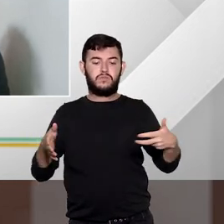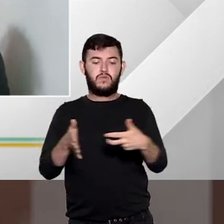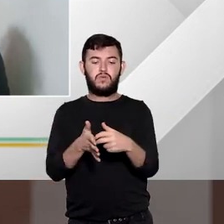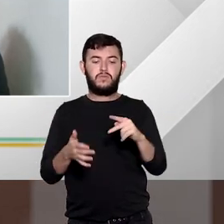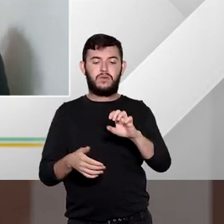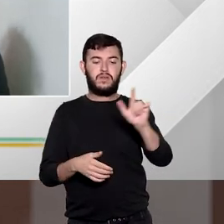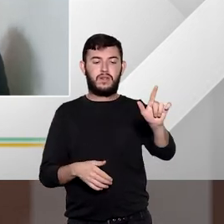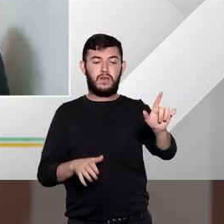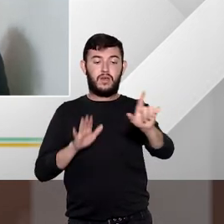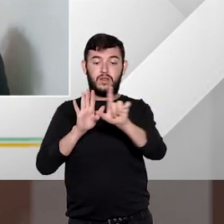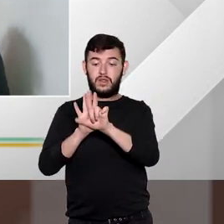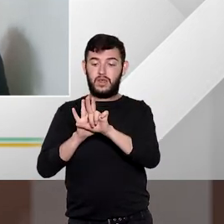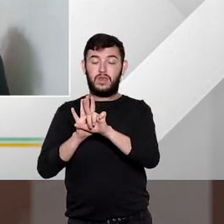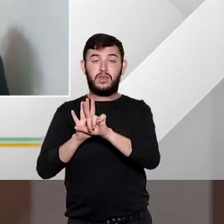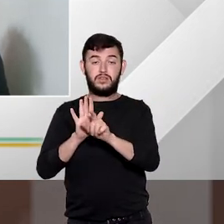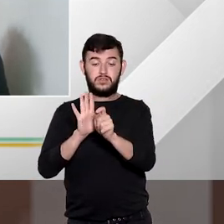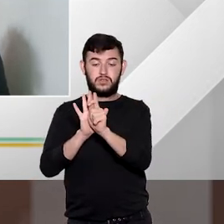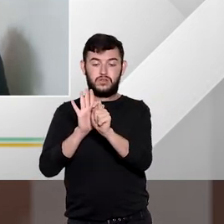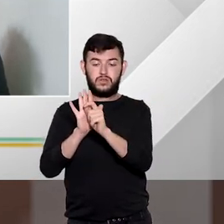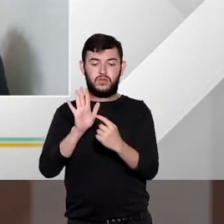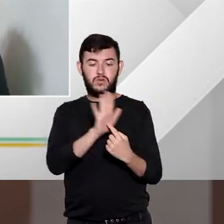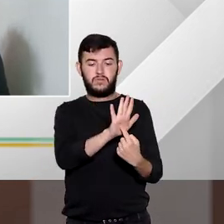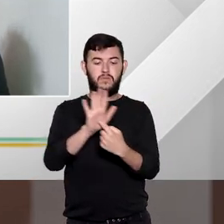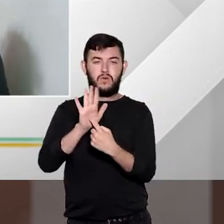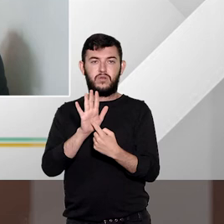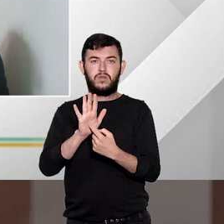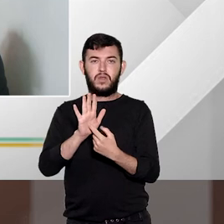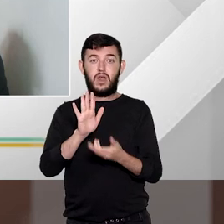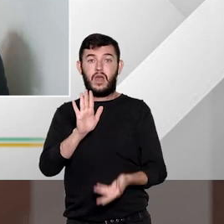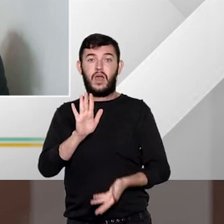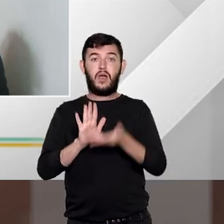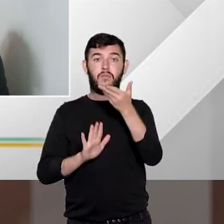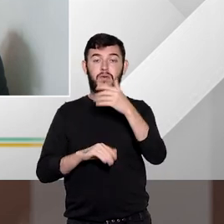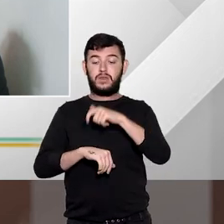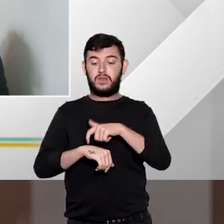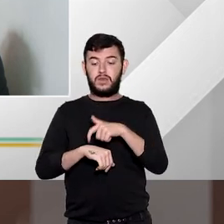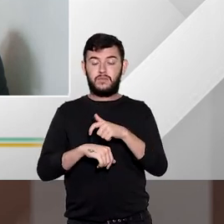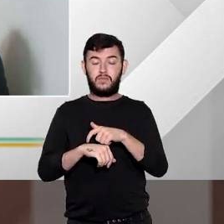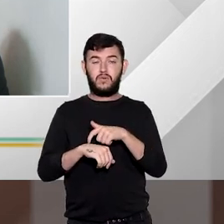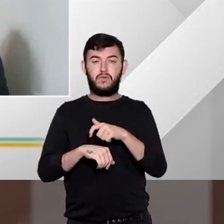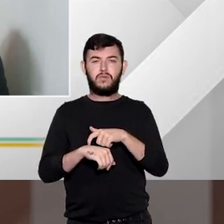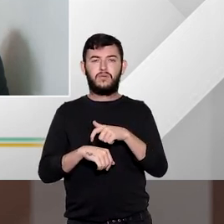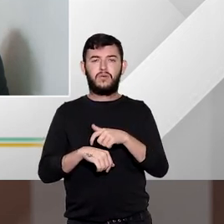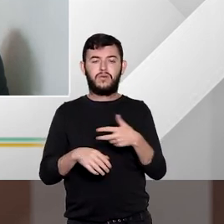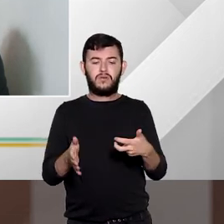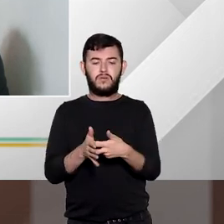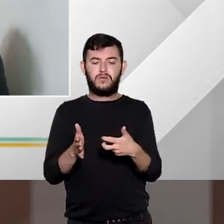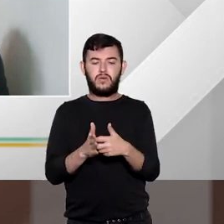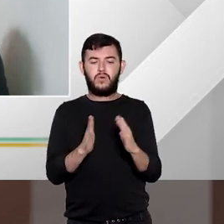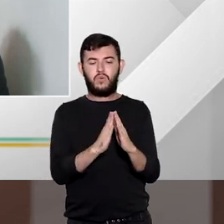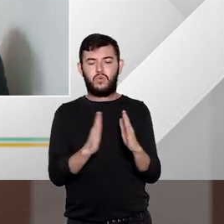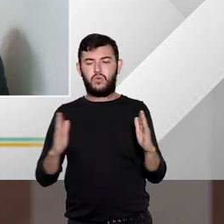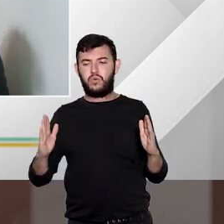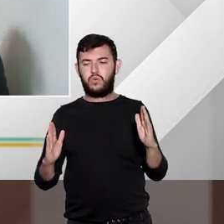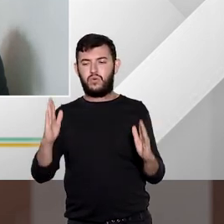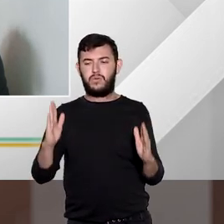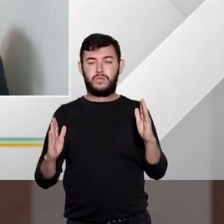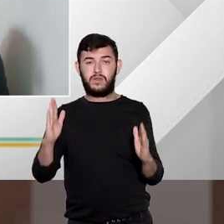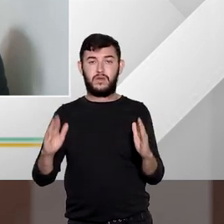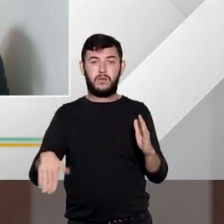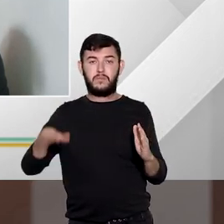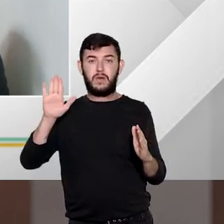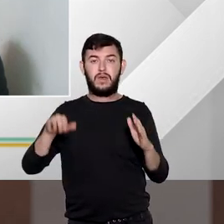drogas que ela estabelece a causa de aumento quando a mercancia ou seja a comercialização ela ocorre nas imediações de